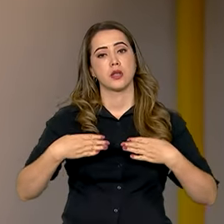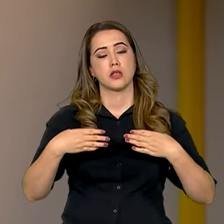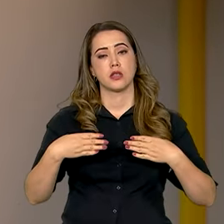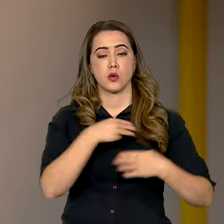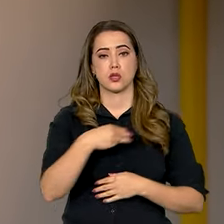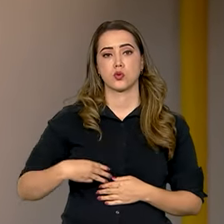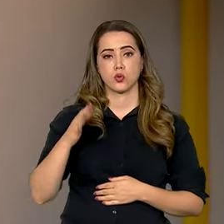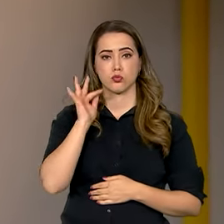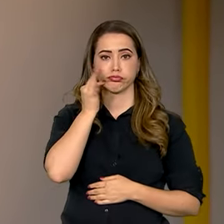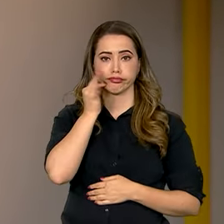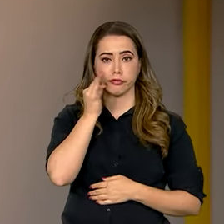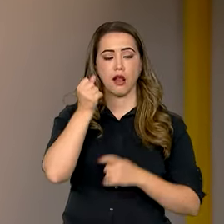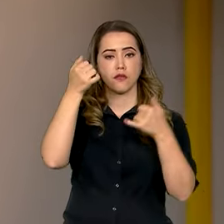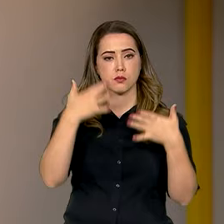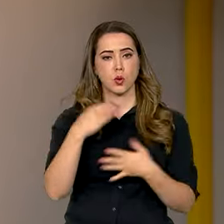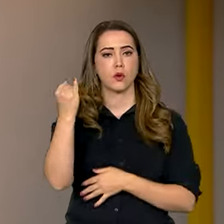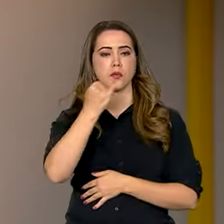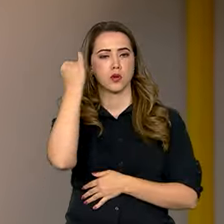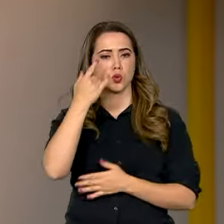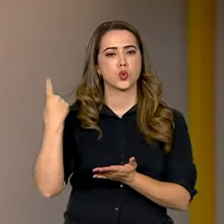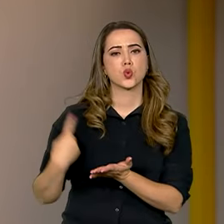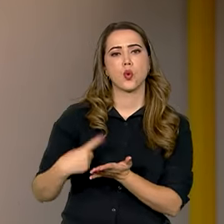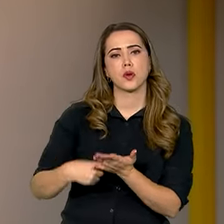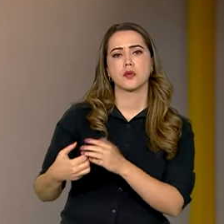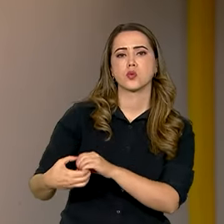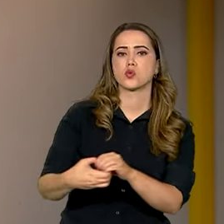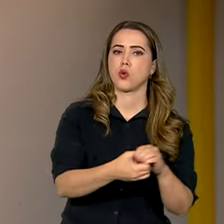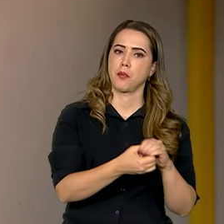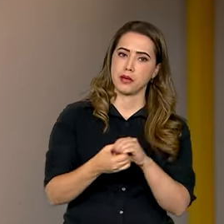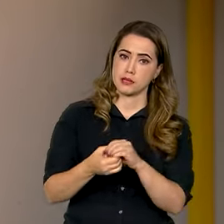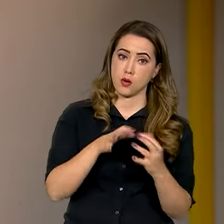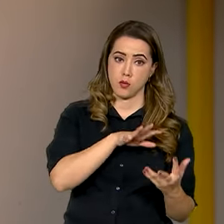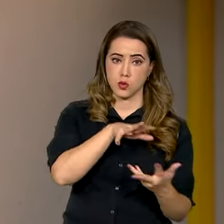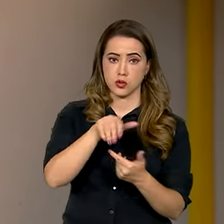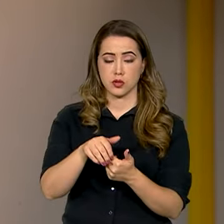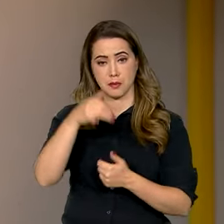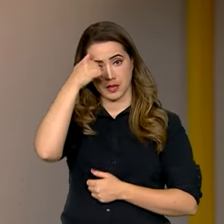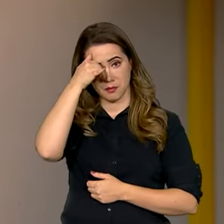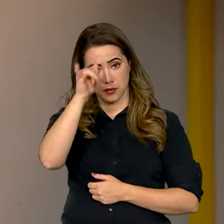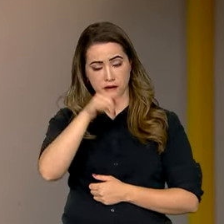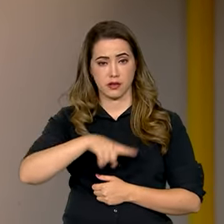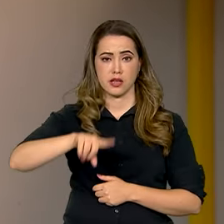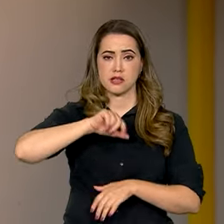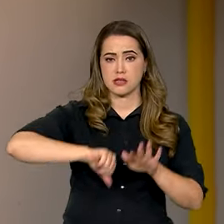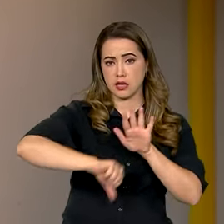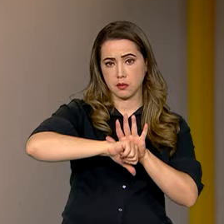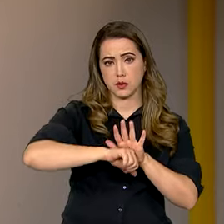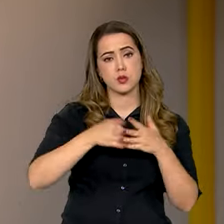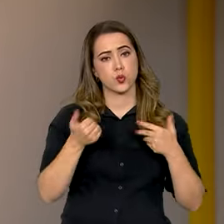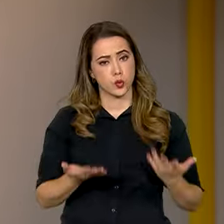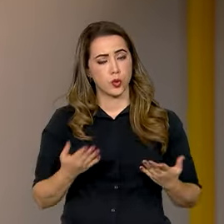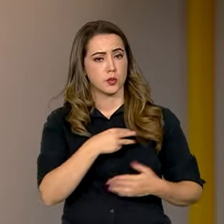Flávio Dino falou sobre a importância dos acordos de cooperação internacional para combater esses crimes. O